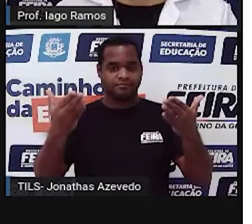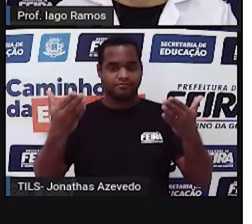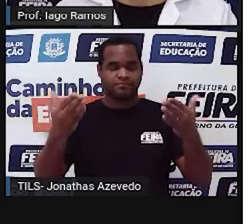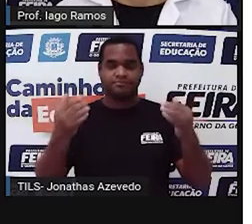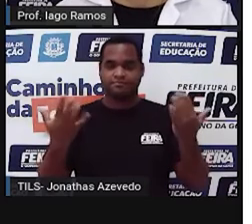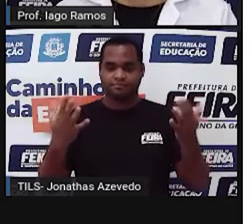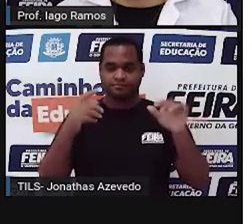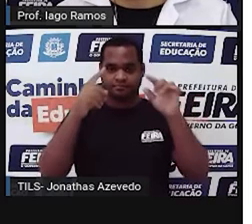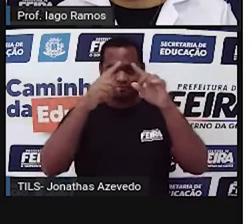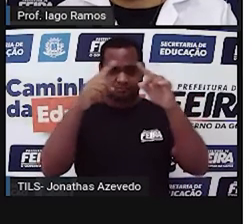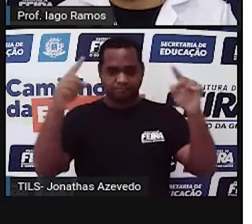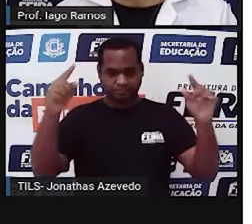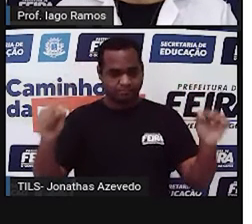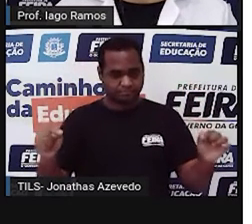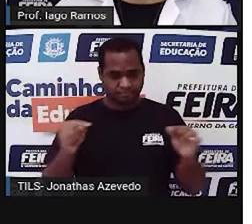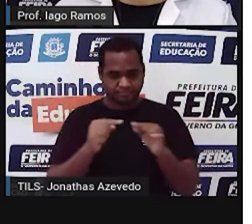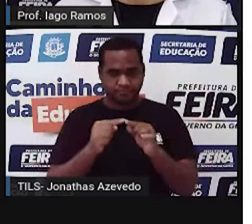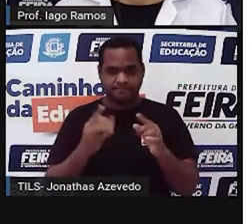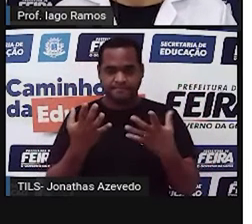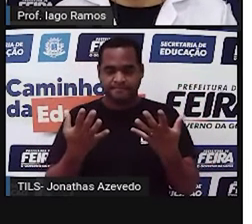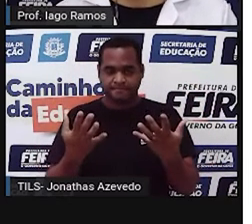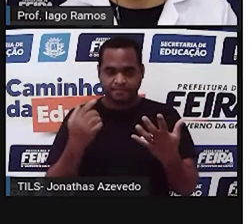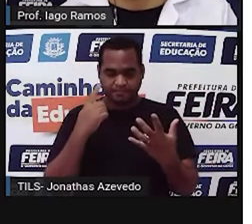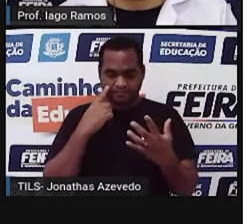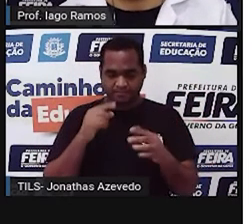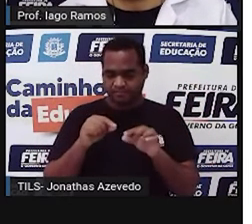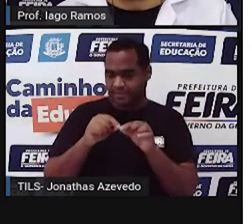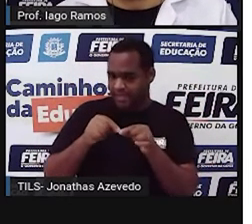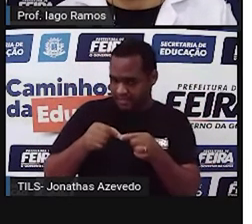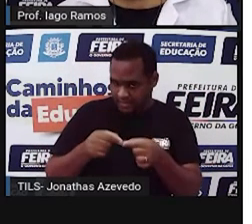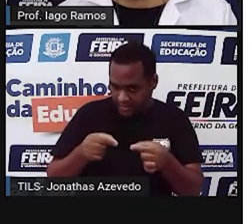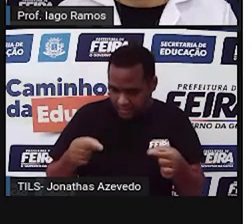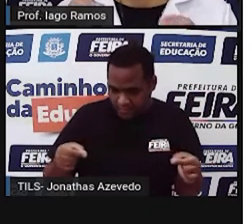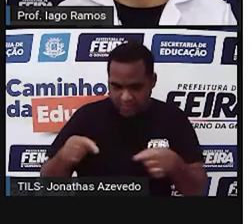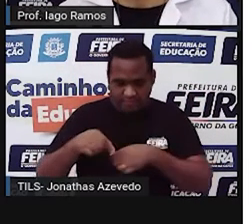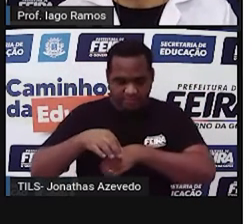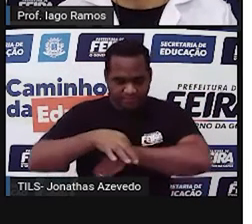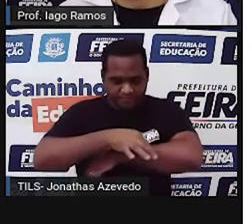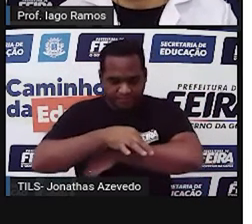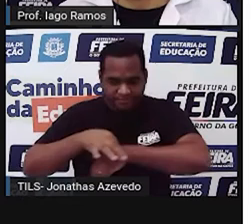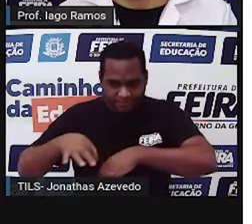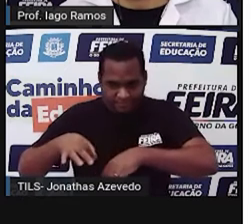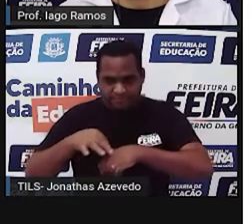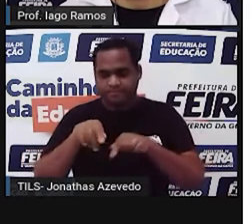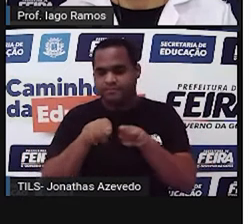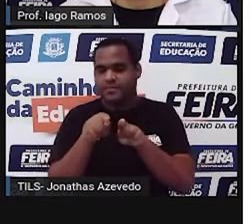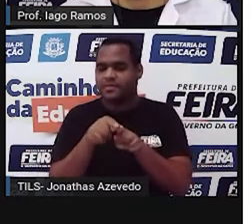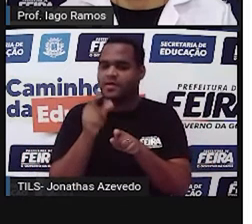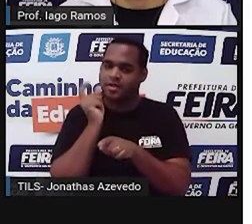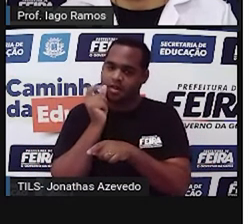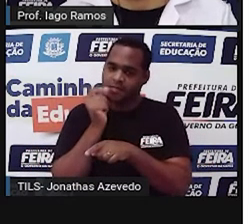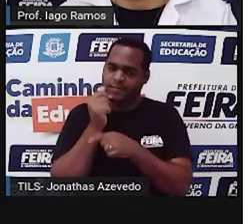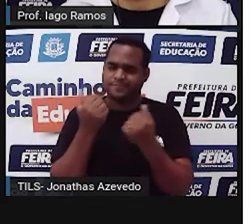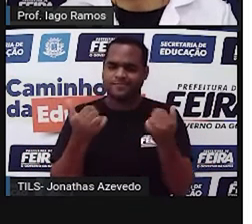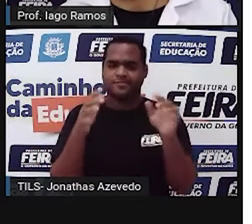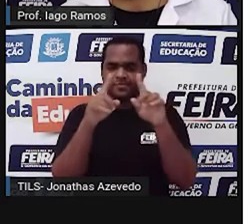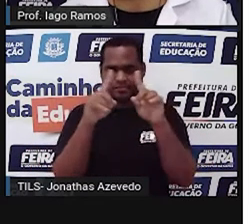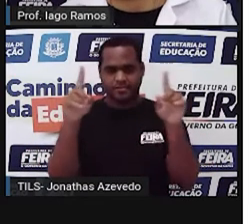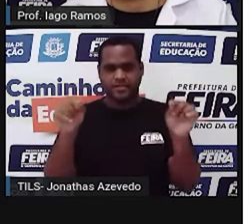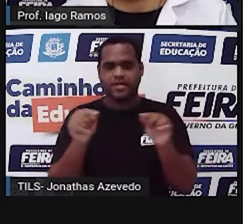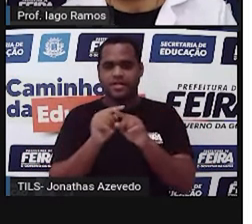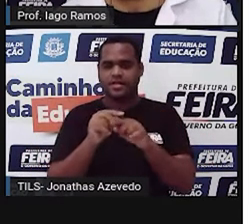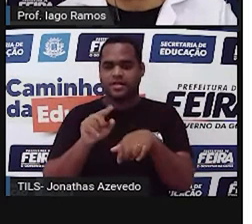Você vai desenhar o seu retângulo com a régua e o lápis, tá bom? Eu desenhei o meu ali, certo? O meu ali ficou um retângulo